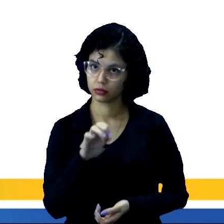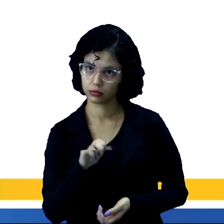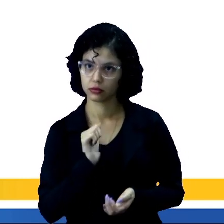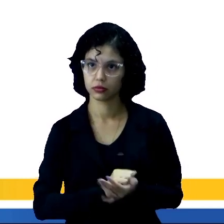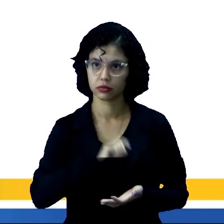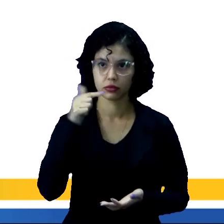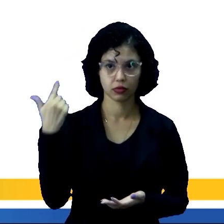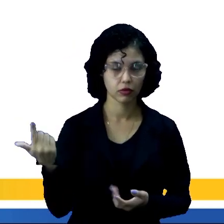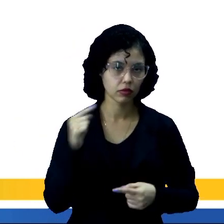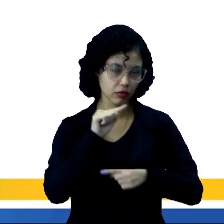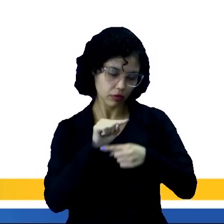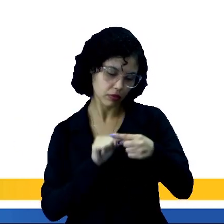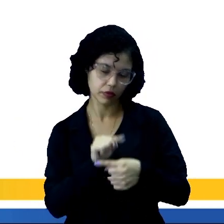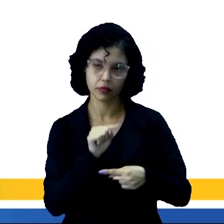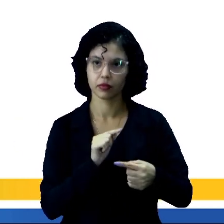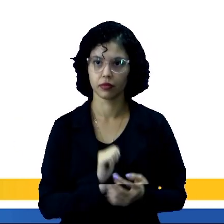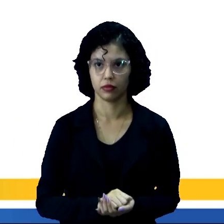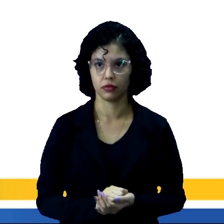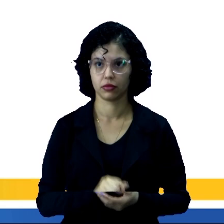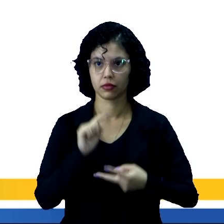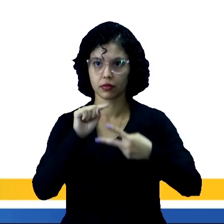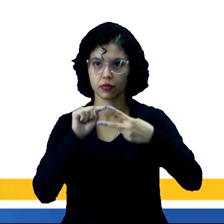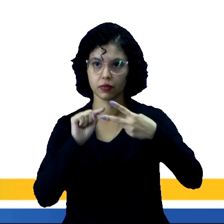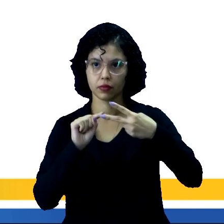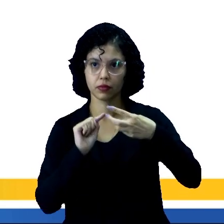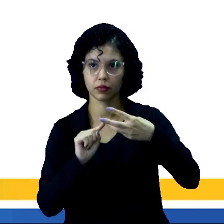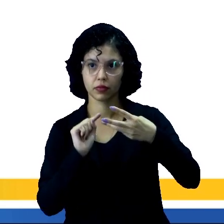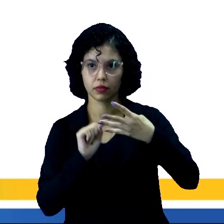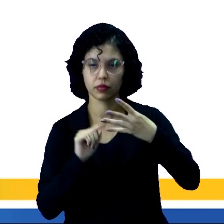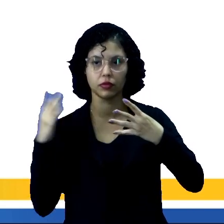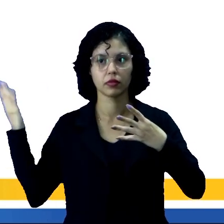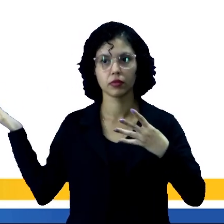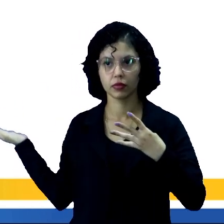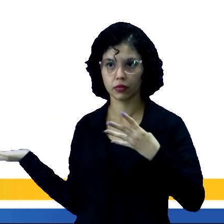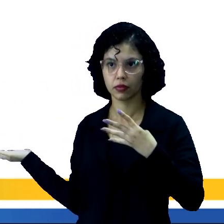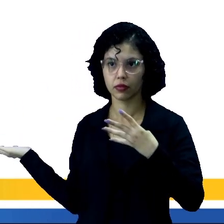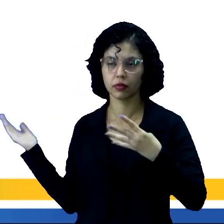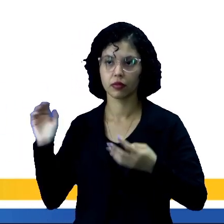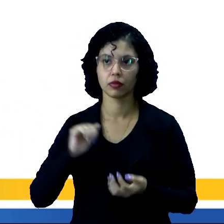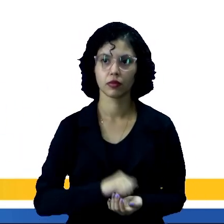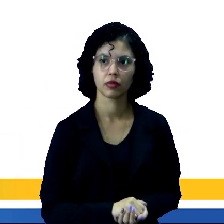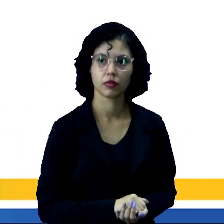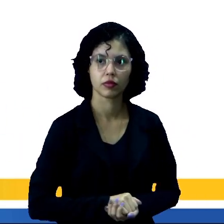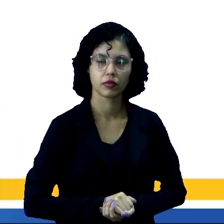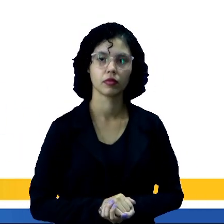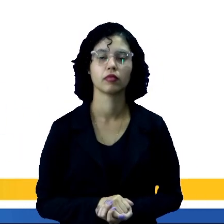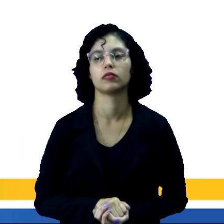dividem-se entre os Culinas, os Axanincas, os Manchinéres.